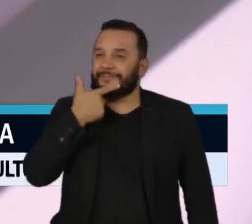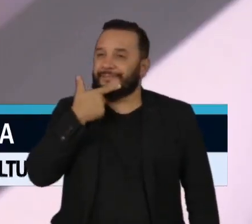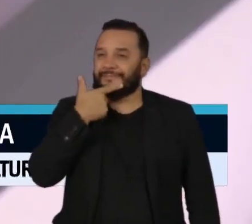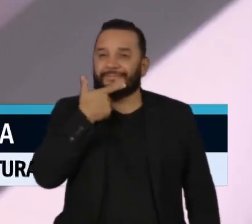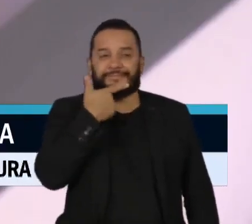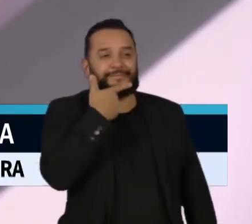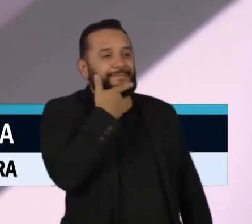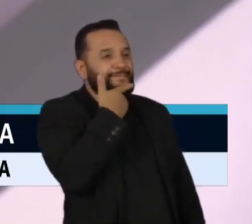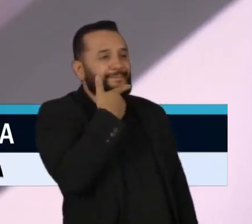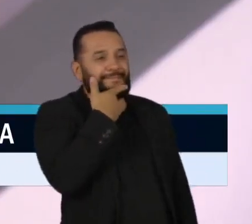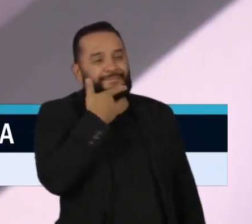que se espera do rei nesse momento.